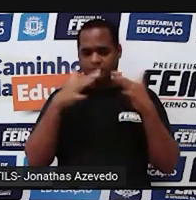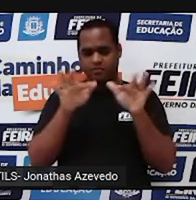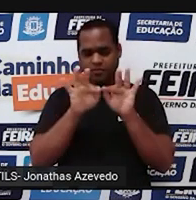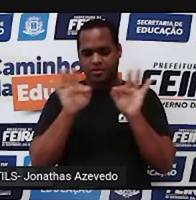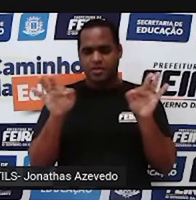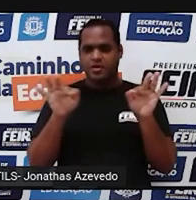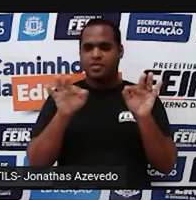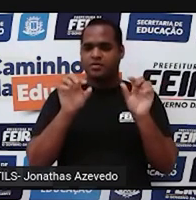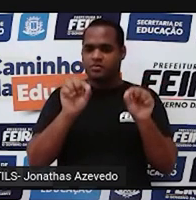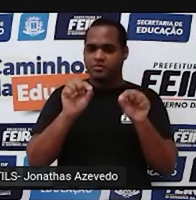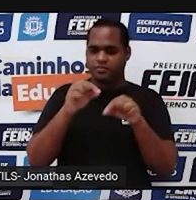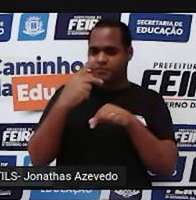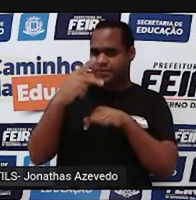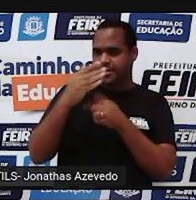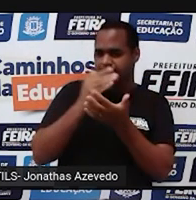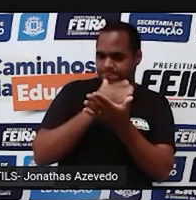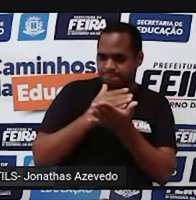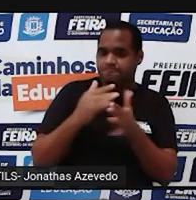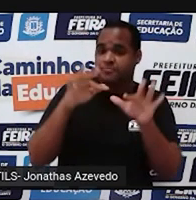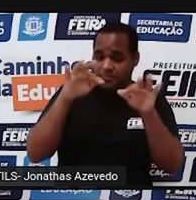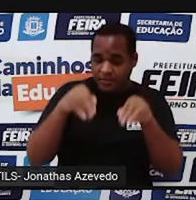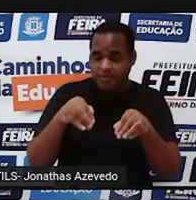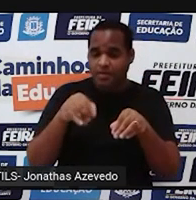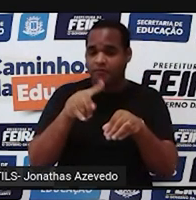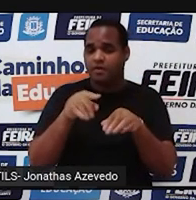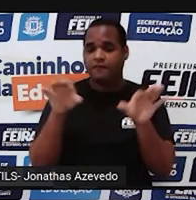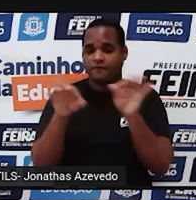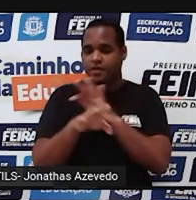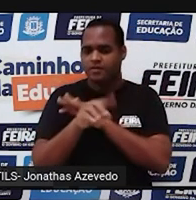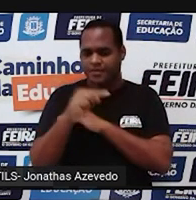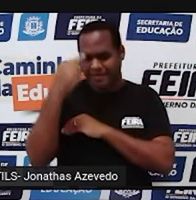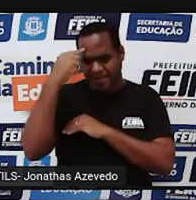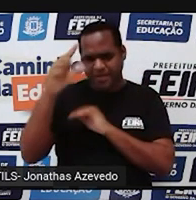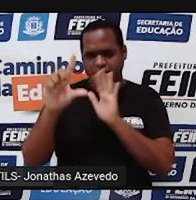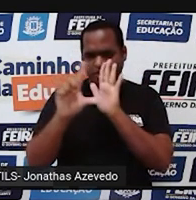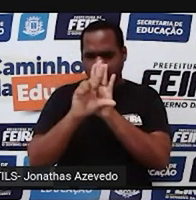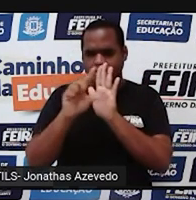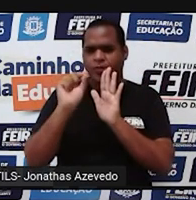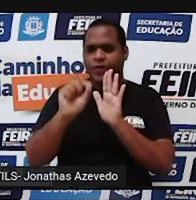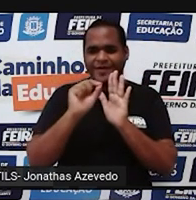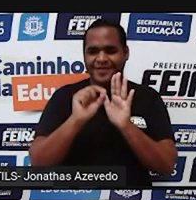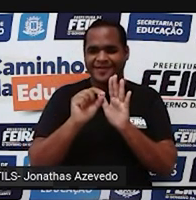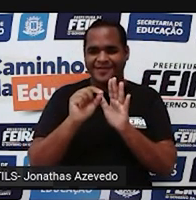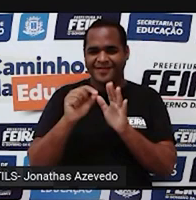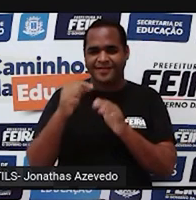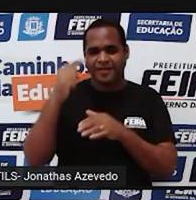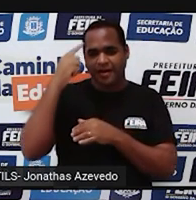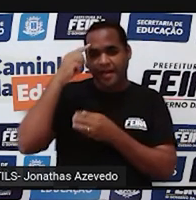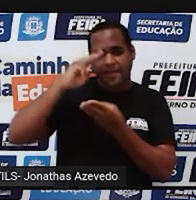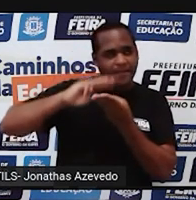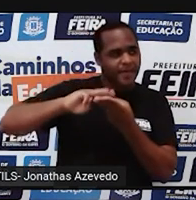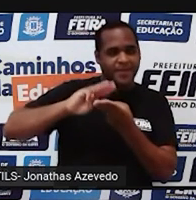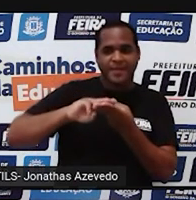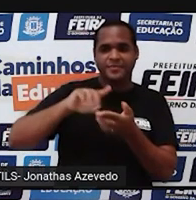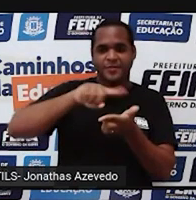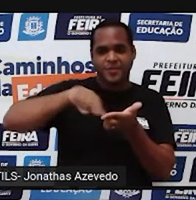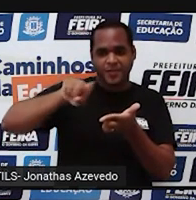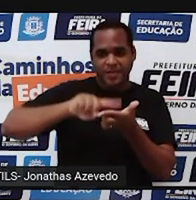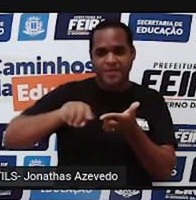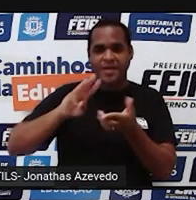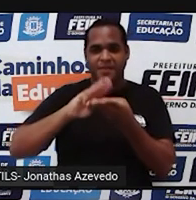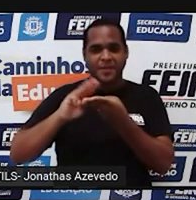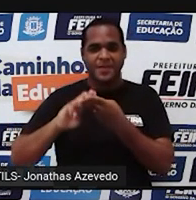você vai terminar, porque você já conhece qual é o nosso lema. O nosso lema é matemática, não é problema.